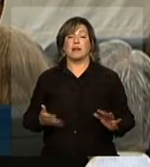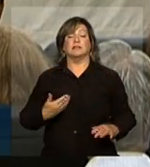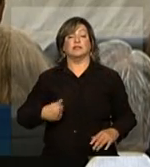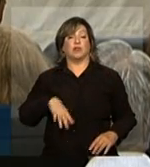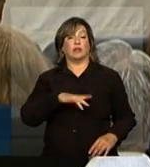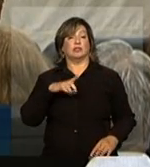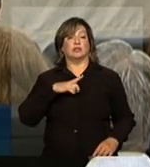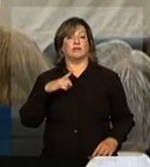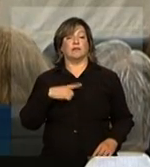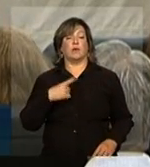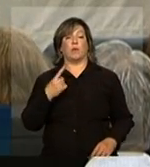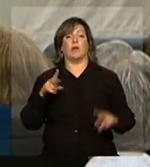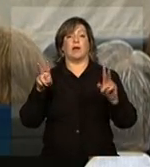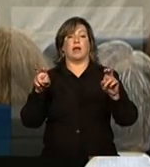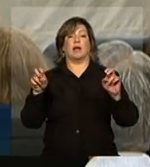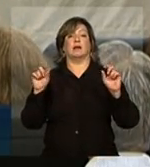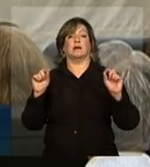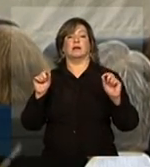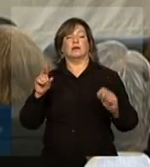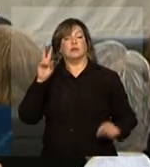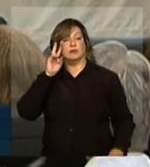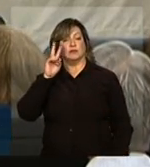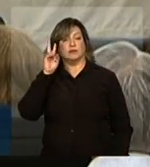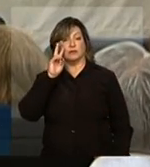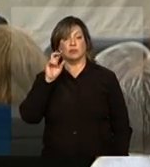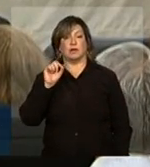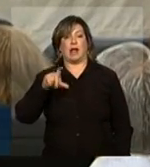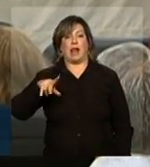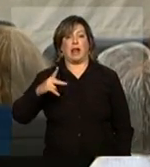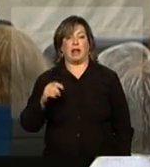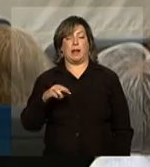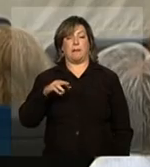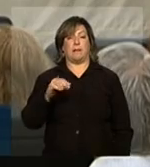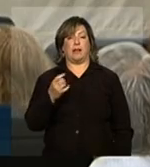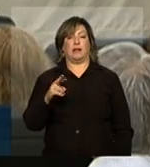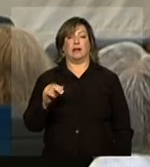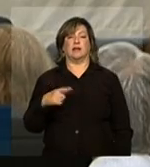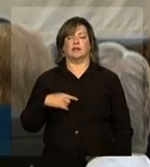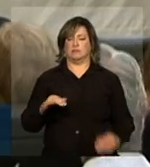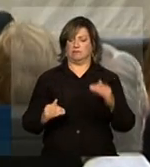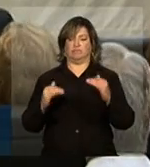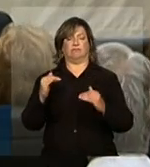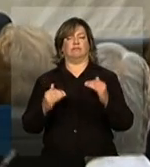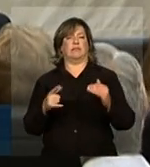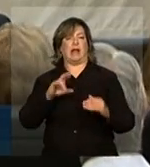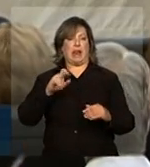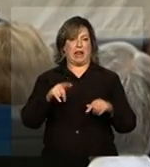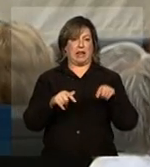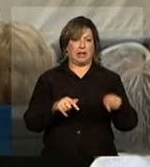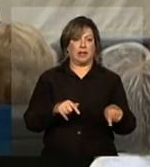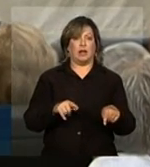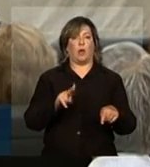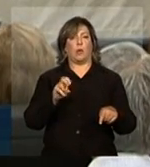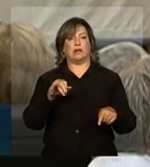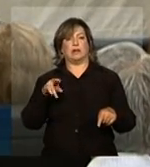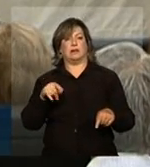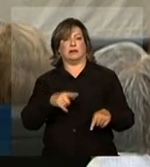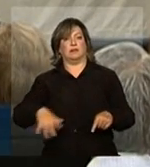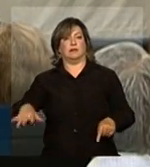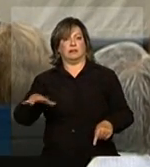uma questão em relação à linha do Madeira, que houve uma incompatibilidade entre a linha e as usinas,